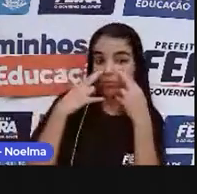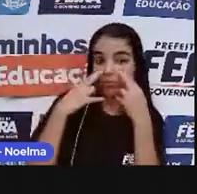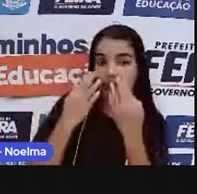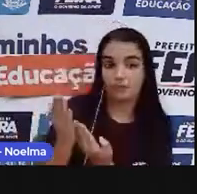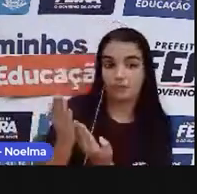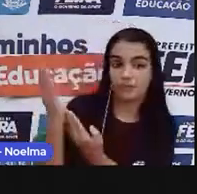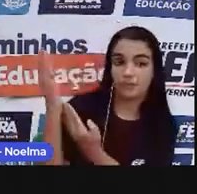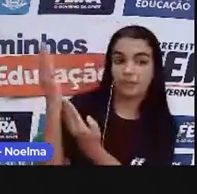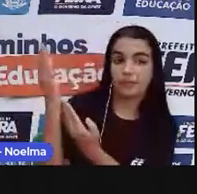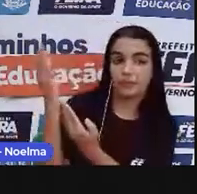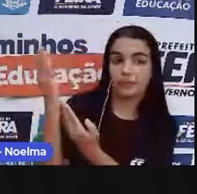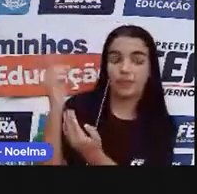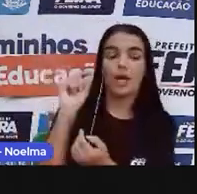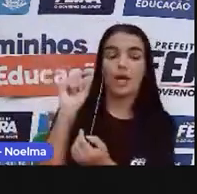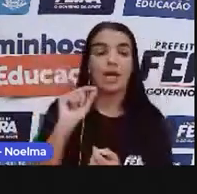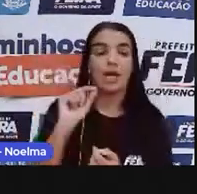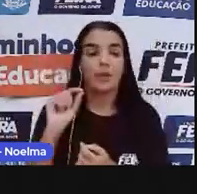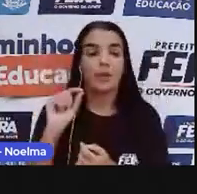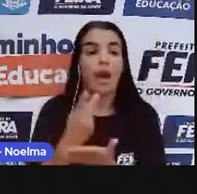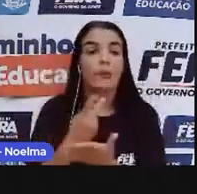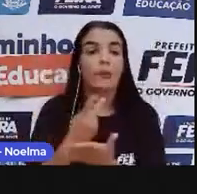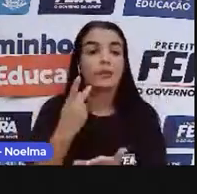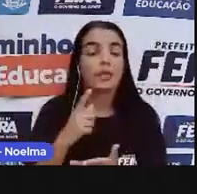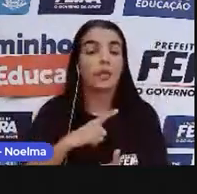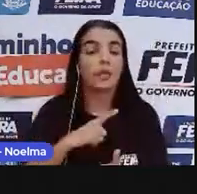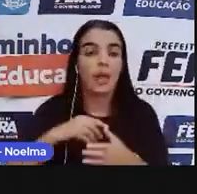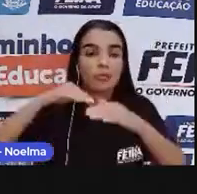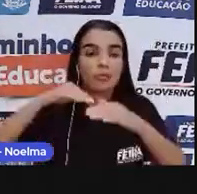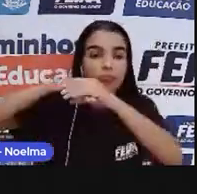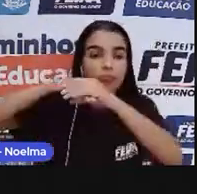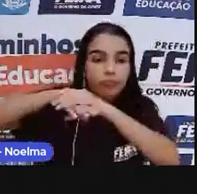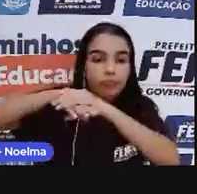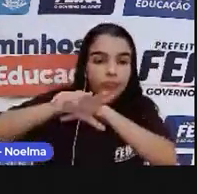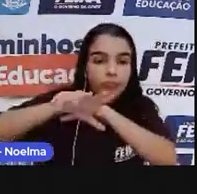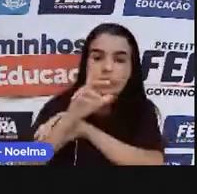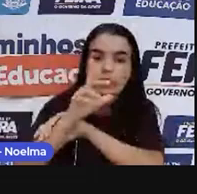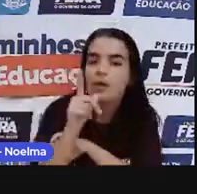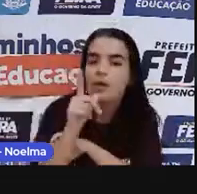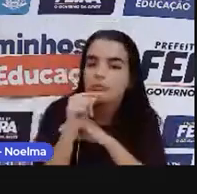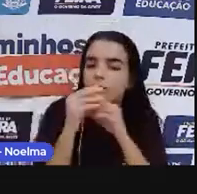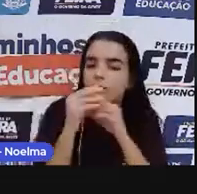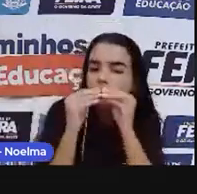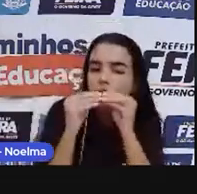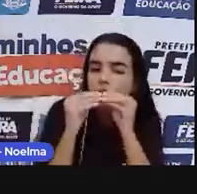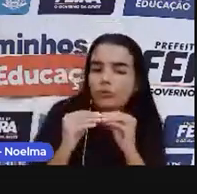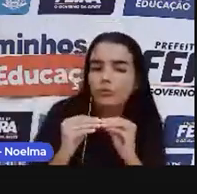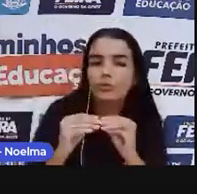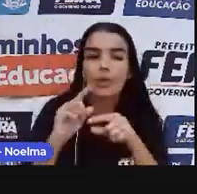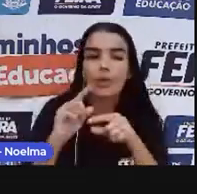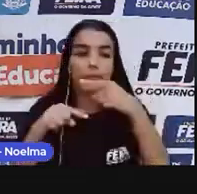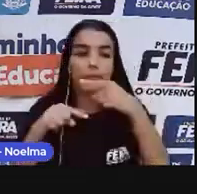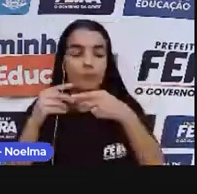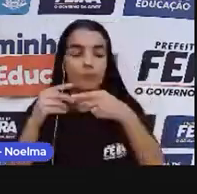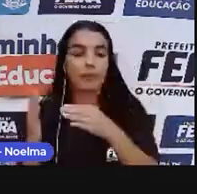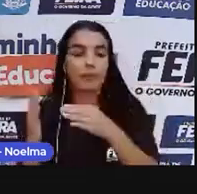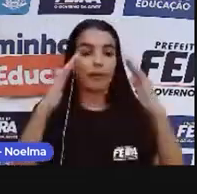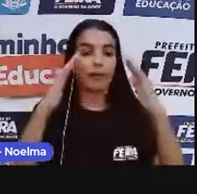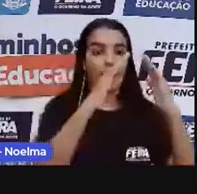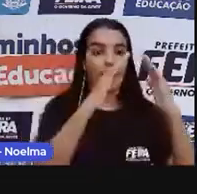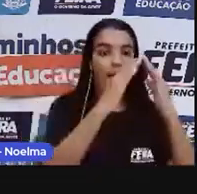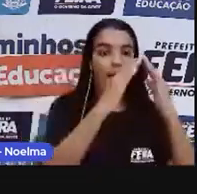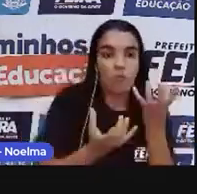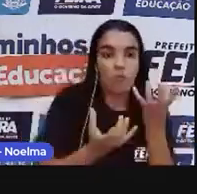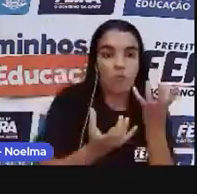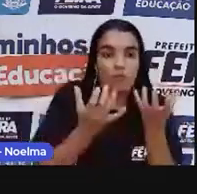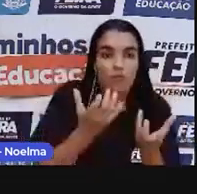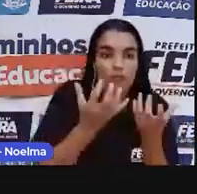Da moagem, obtinha-se o caldo de cana, ou sumo, que seguia para a casa das fornalhas. Lá,